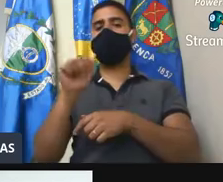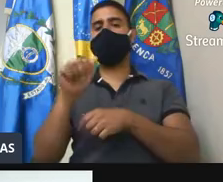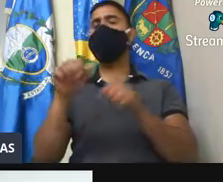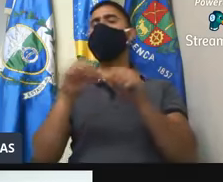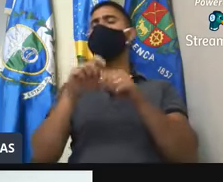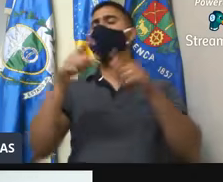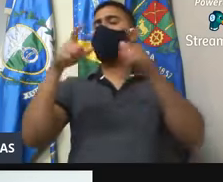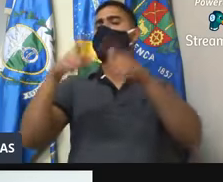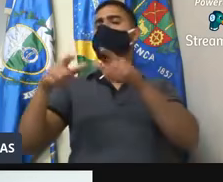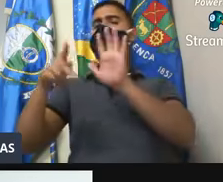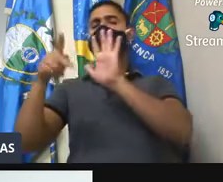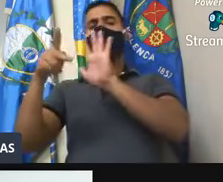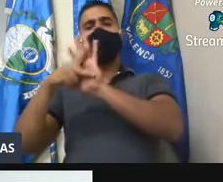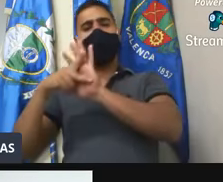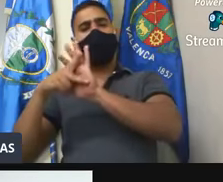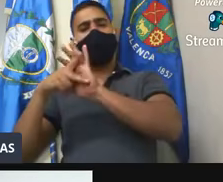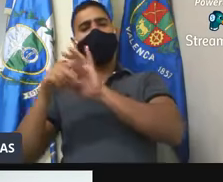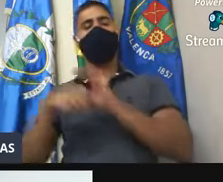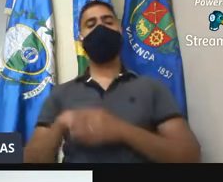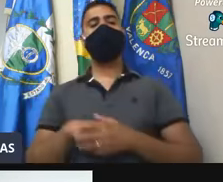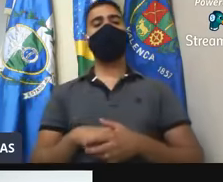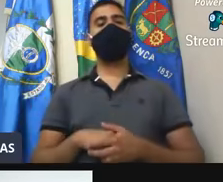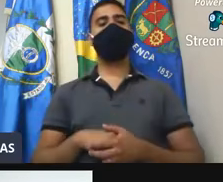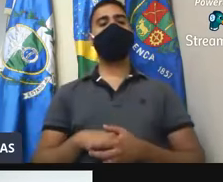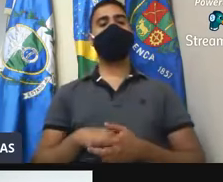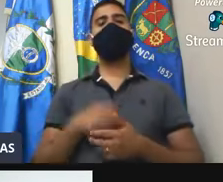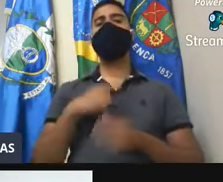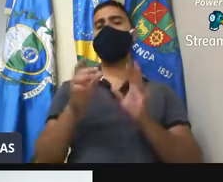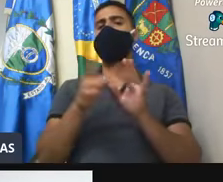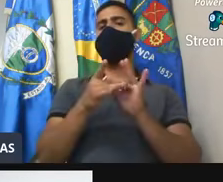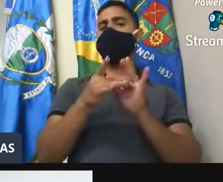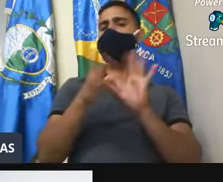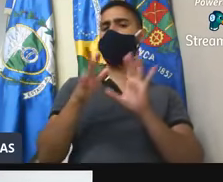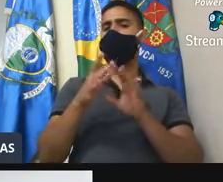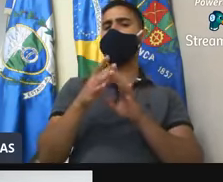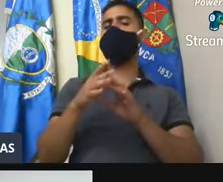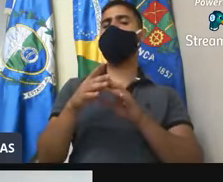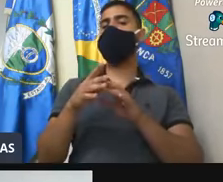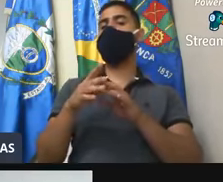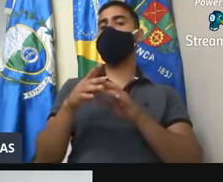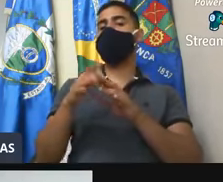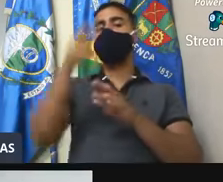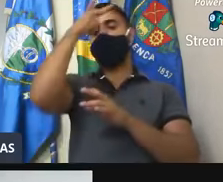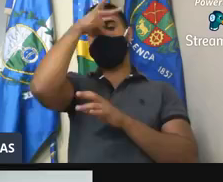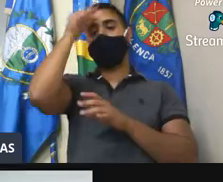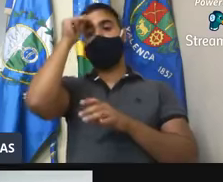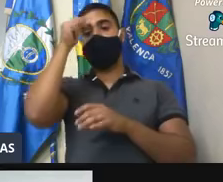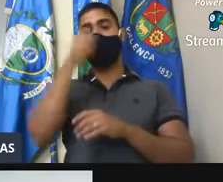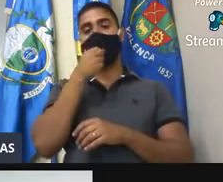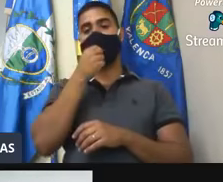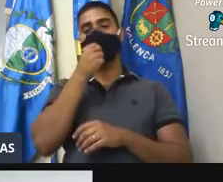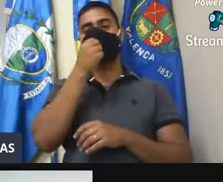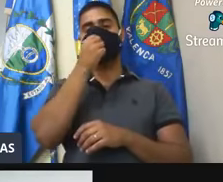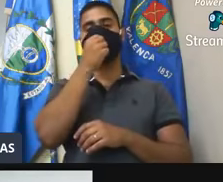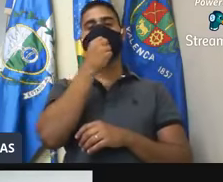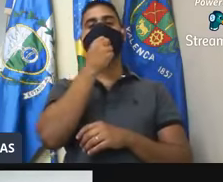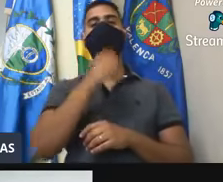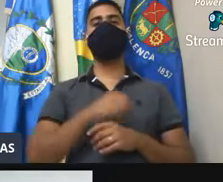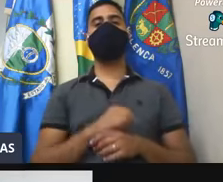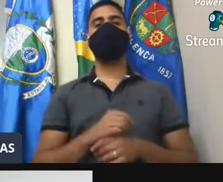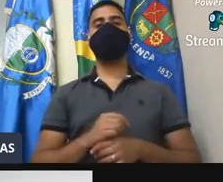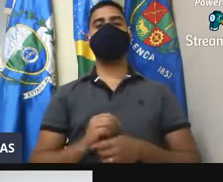própria, né? Com a autorização, logicamente, do nosso município. E com todos esses,